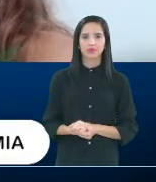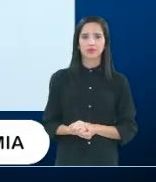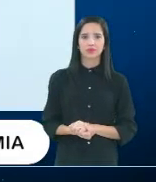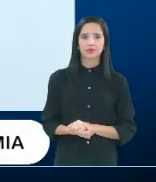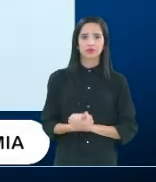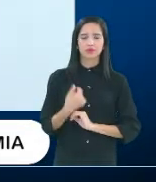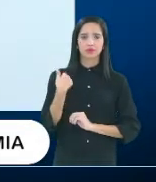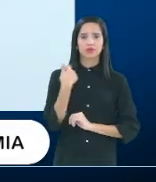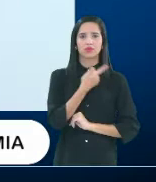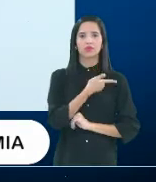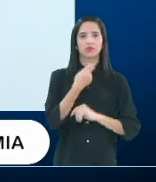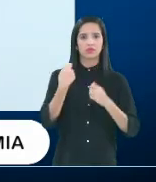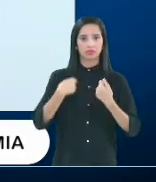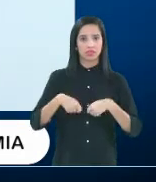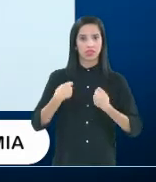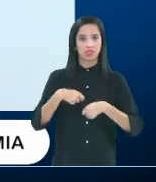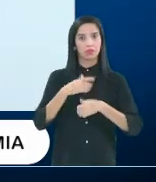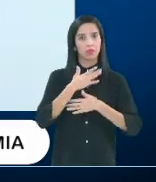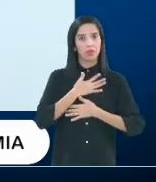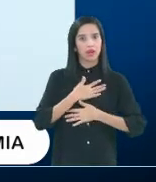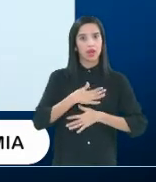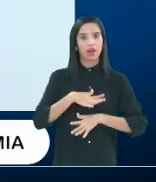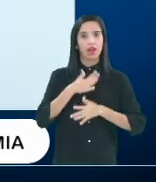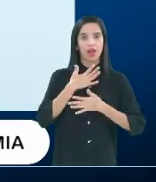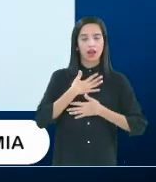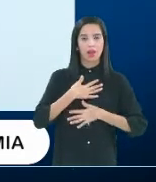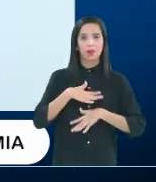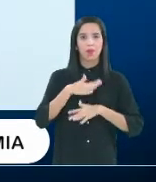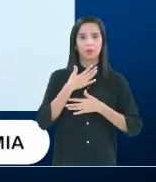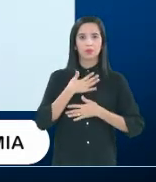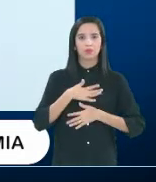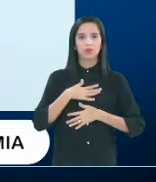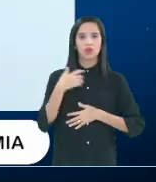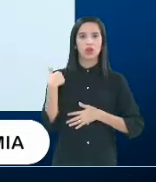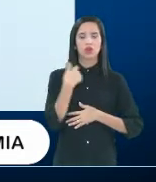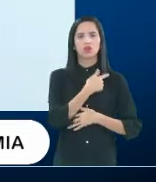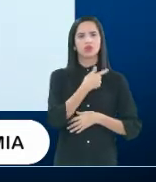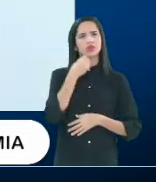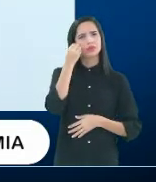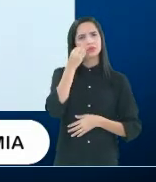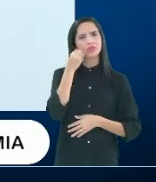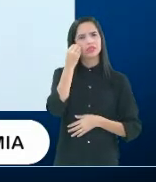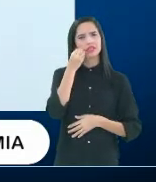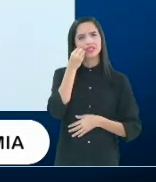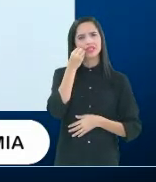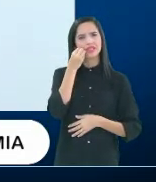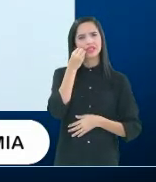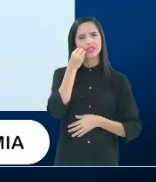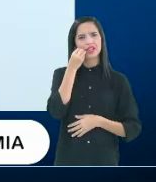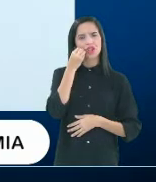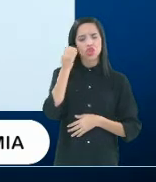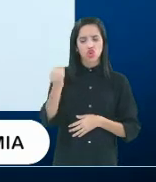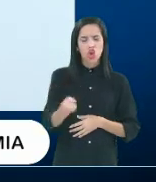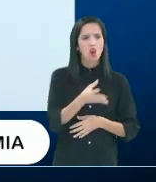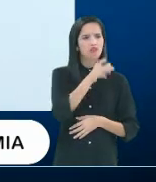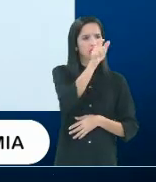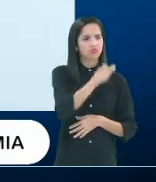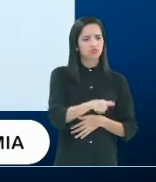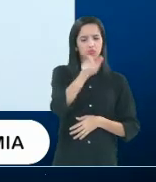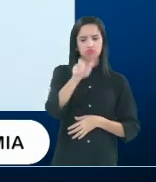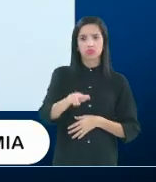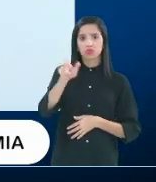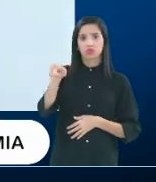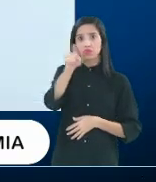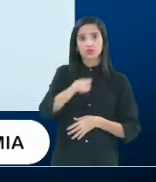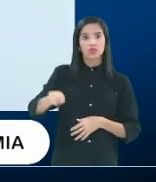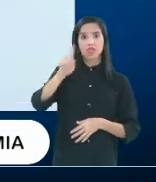Procurar ter calma. A gente está vivendo um momento que é novo para todo mundo. Lembre aí que, no